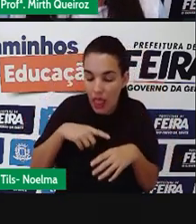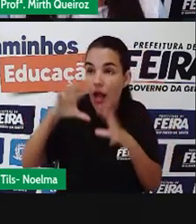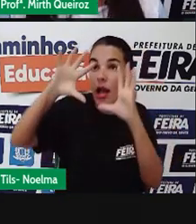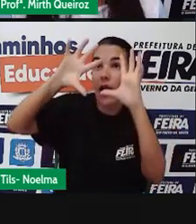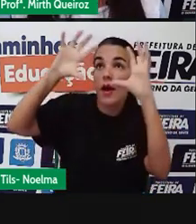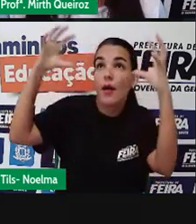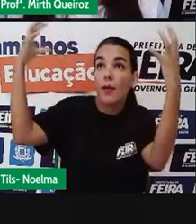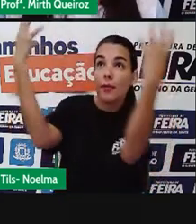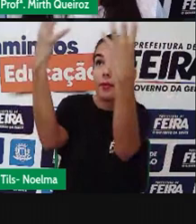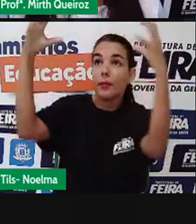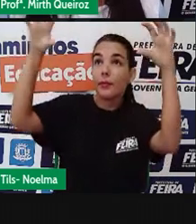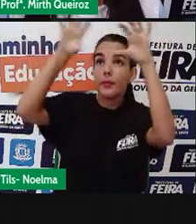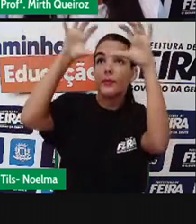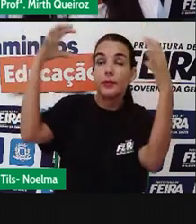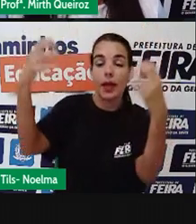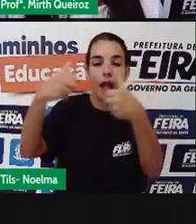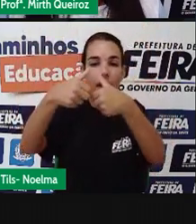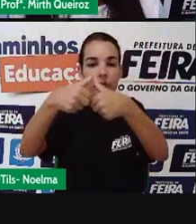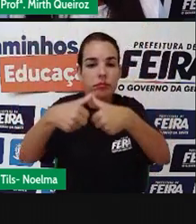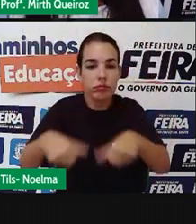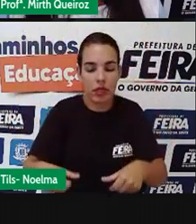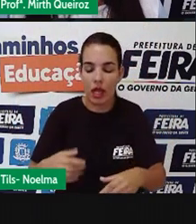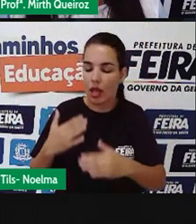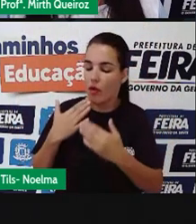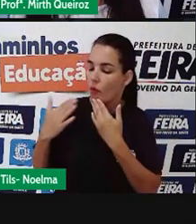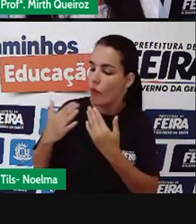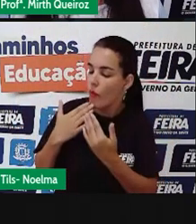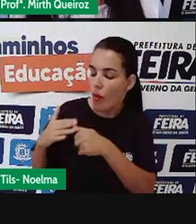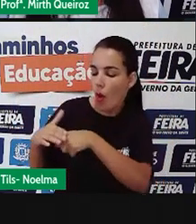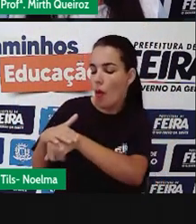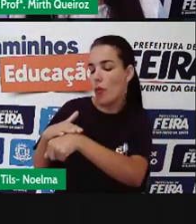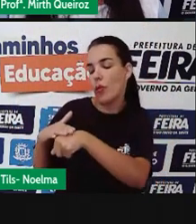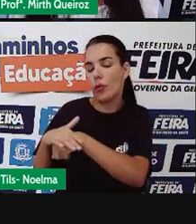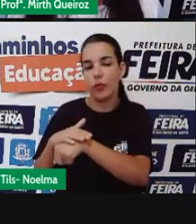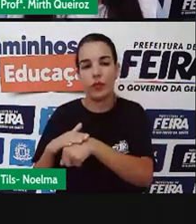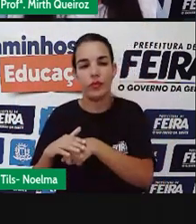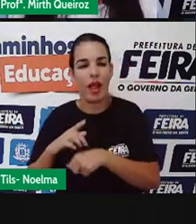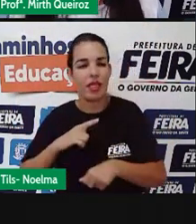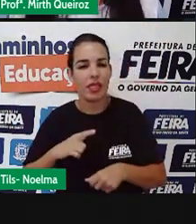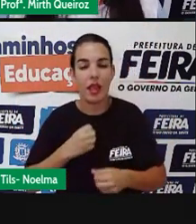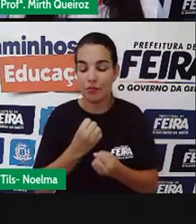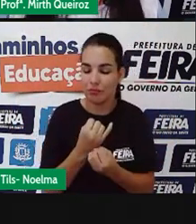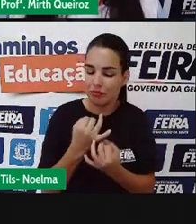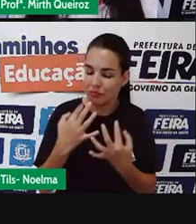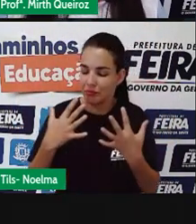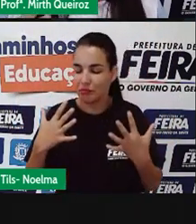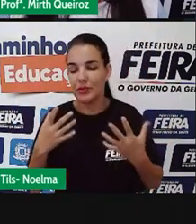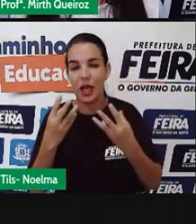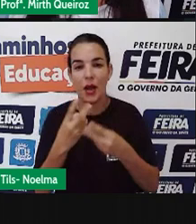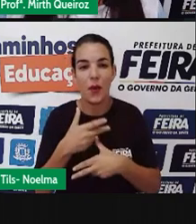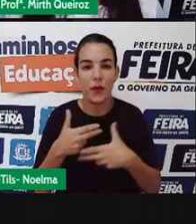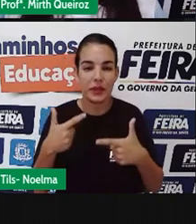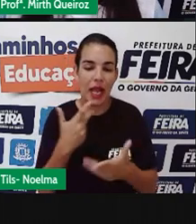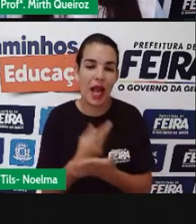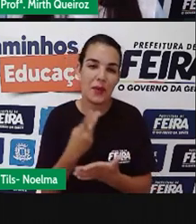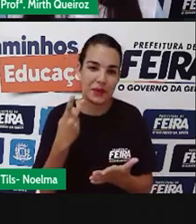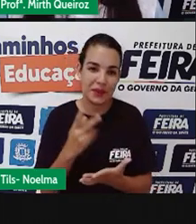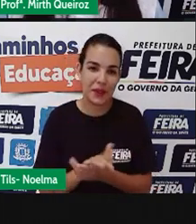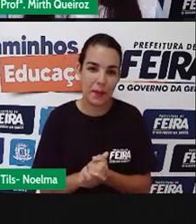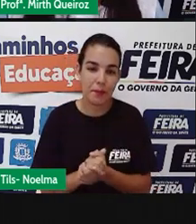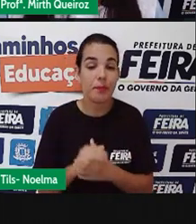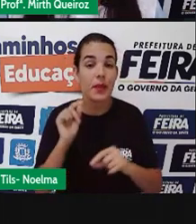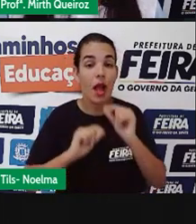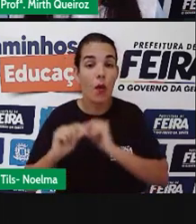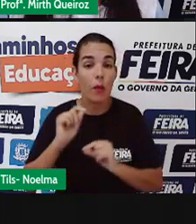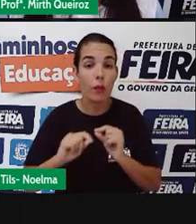espaço, e ali eles têm um diálogo. E vão acontecendo inúmeras coisas no decorrer da história. Essa obra, ela é